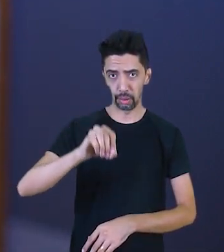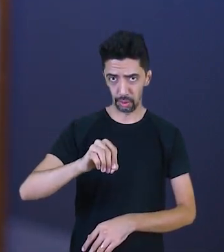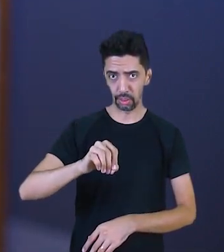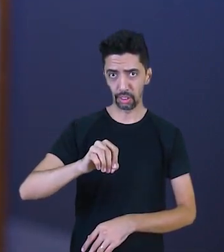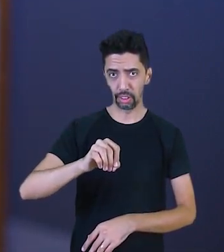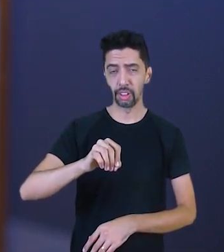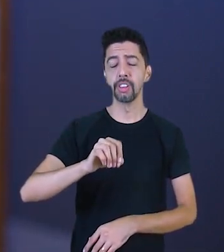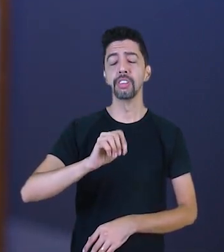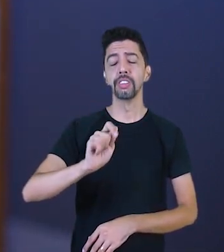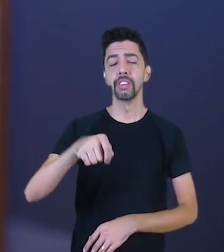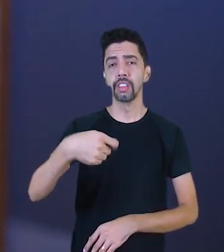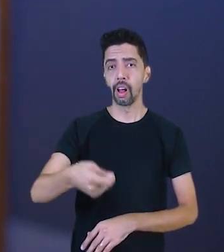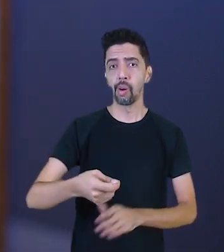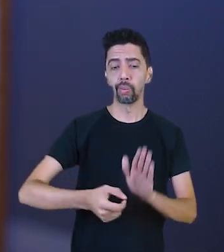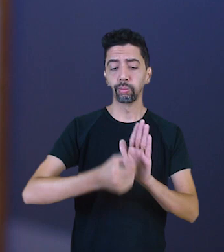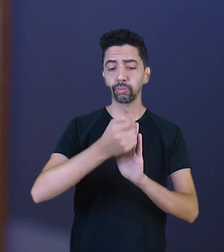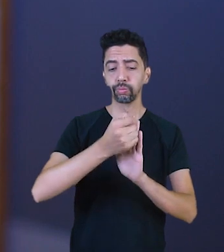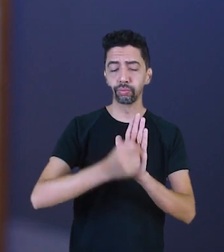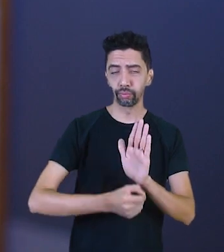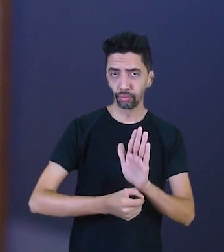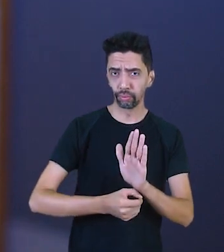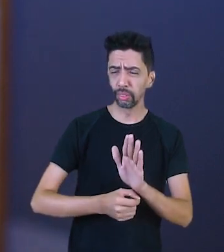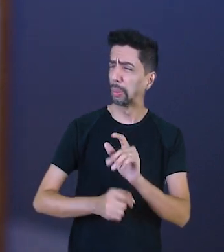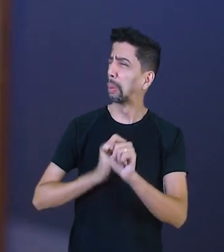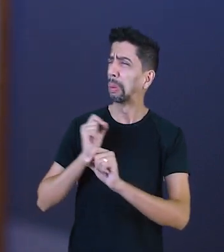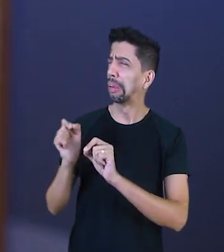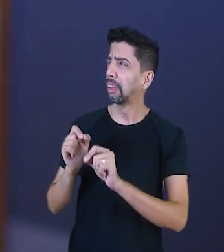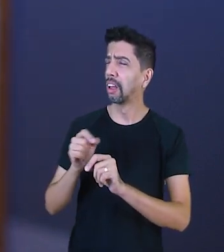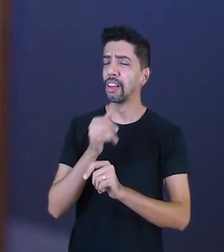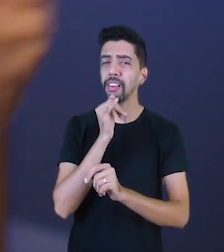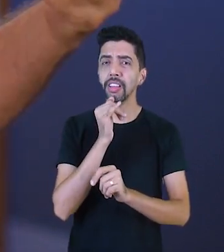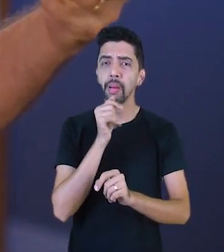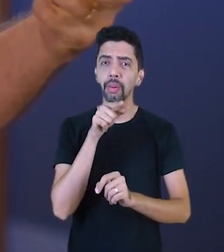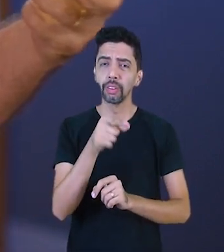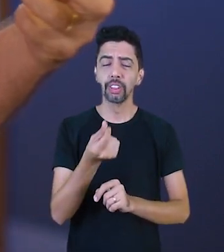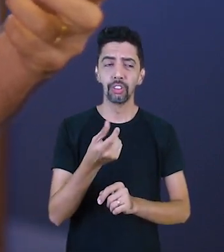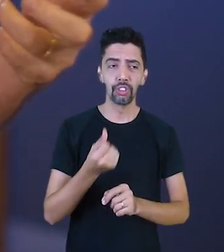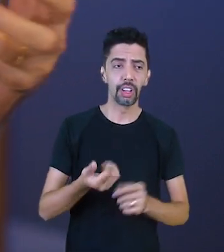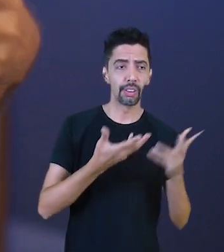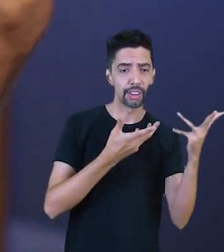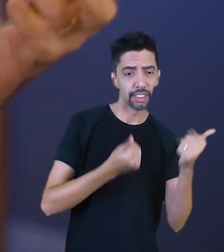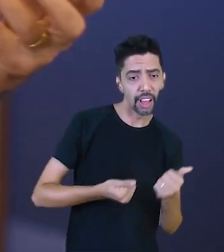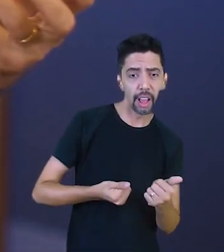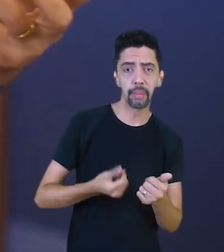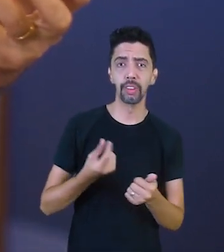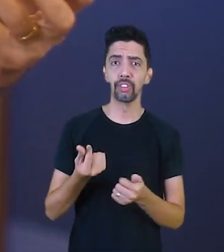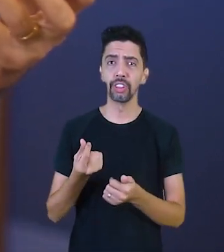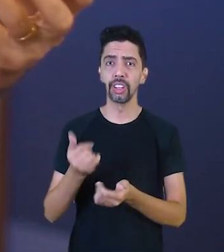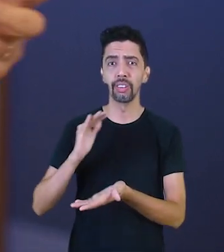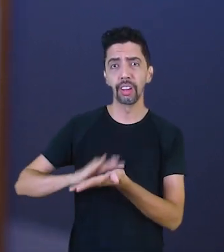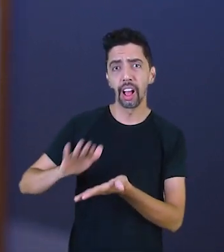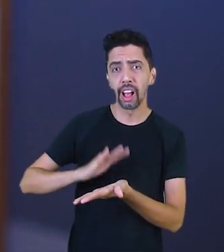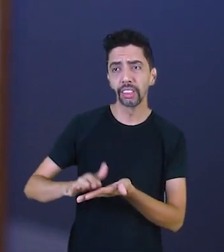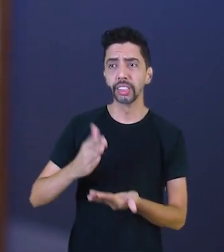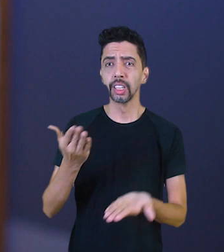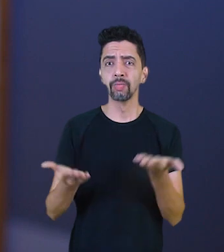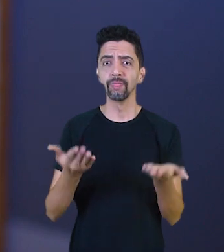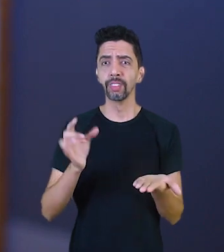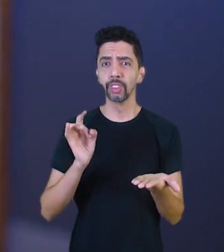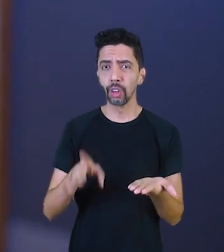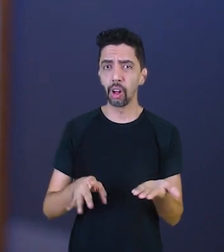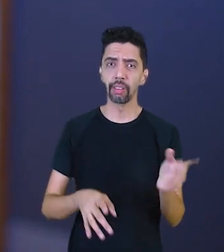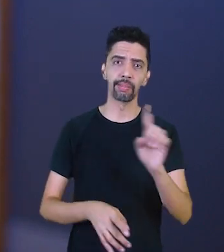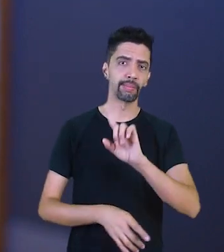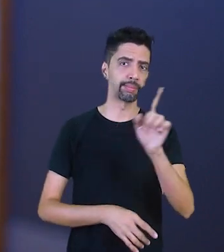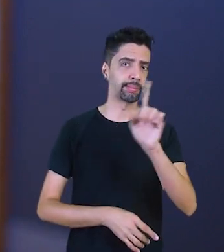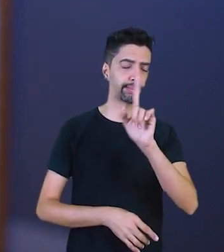eu ganho menos o que eu gasto? Se sobrar, eu faço alguma coisa? Se faltar, eu pego mais empréstimo, mais dinheiro emprestado? Não